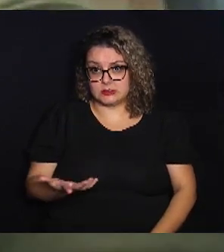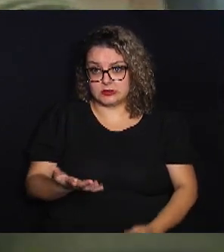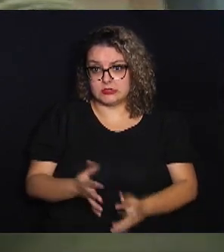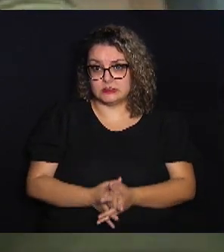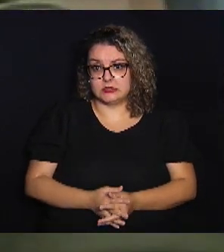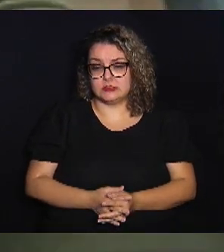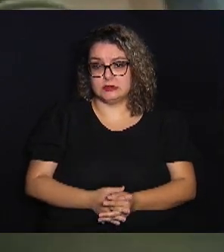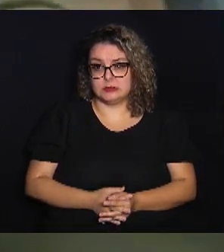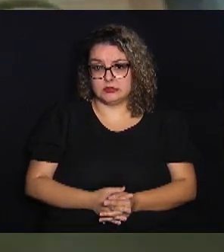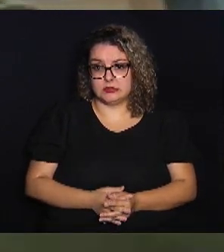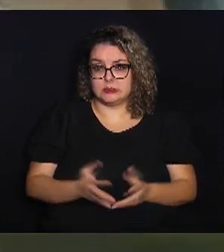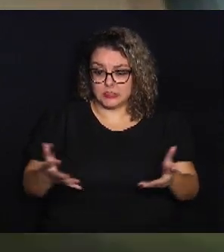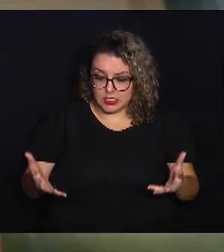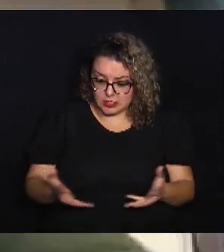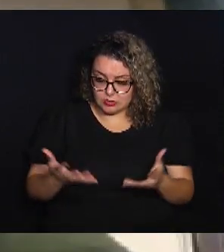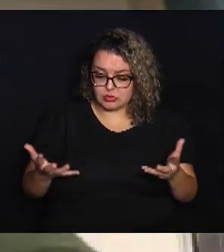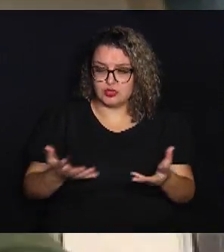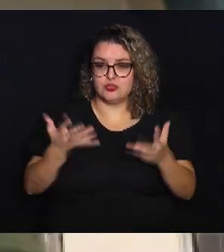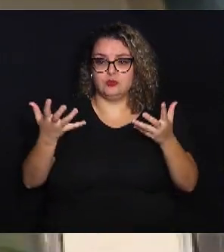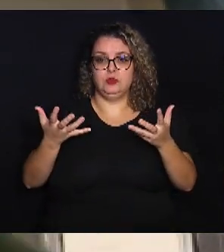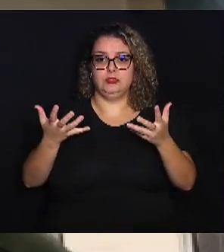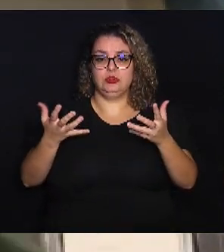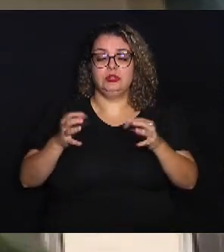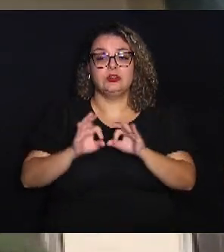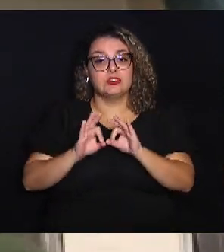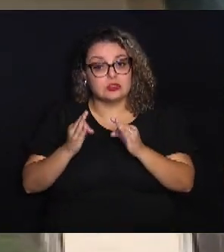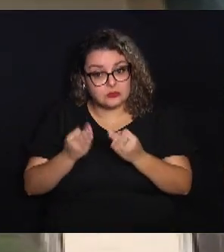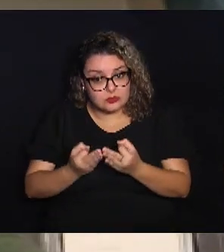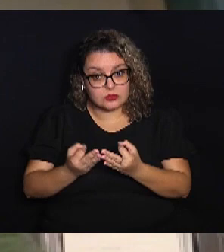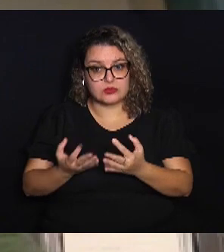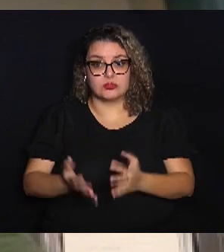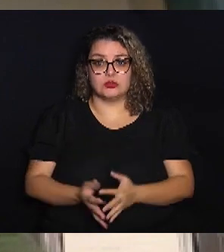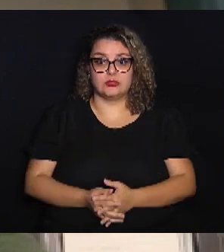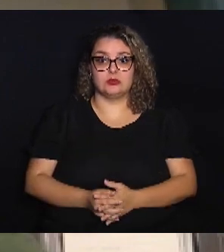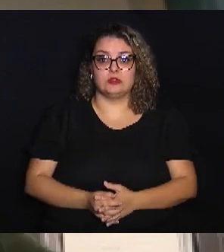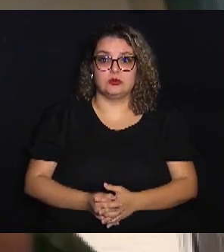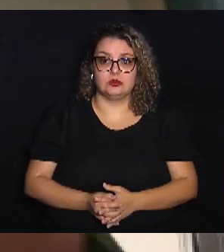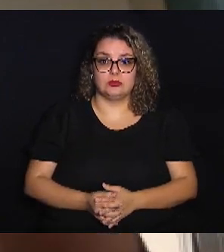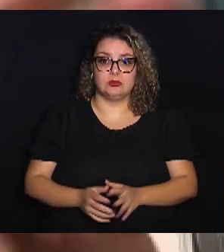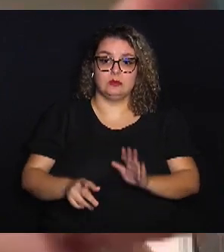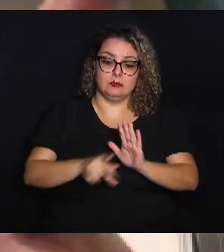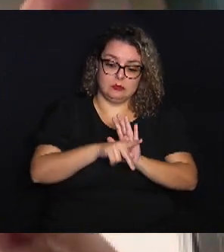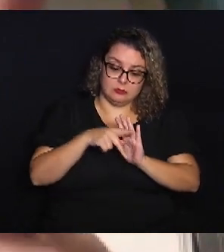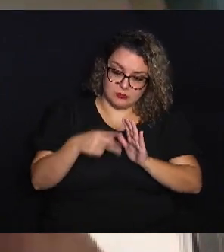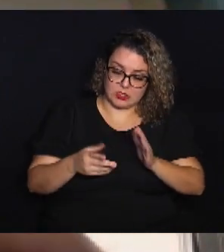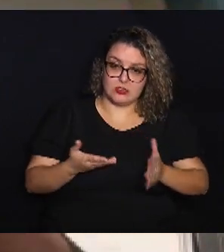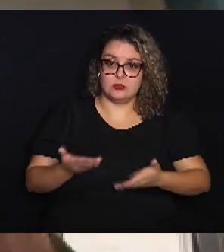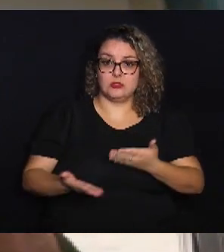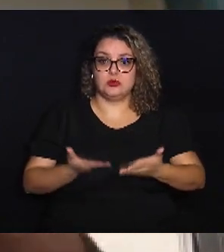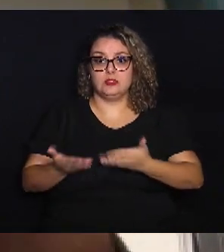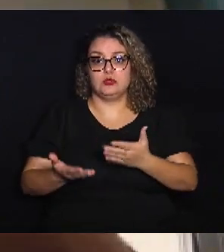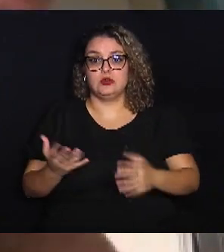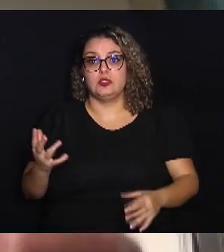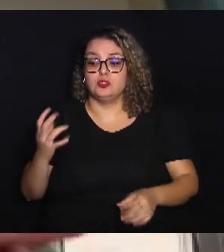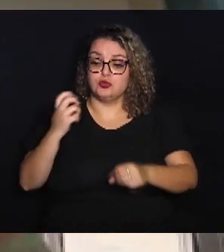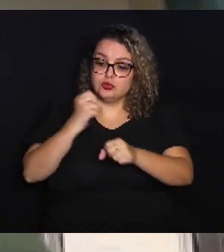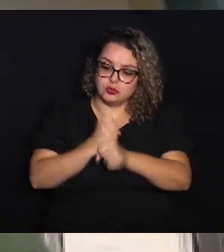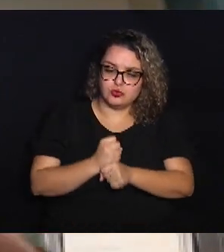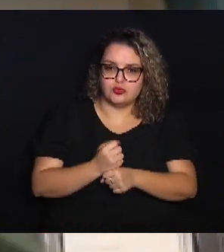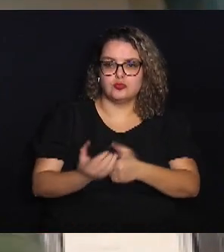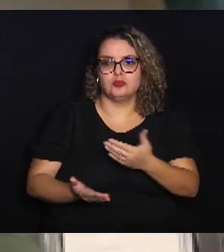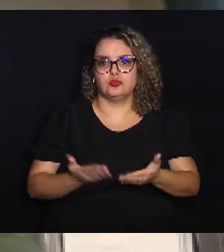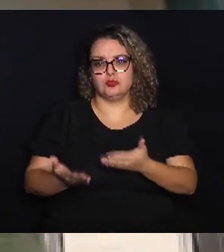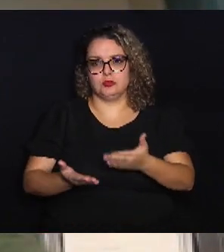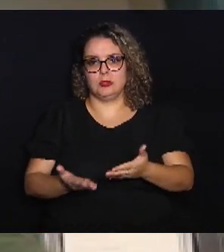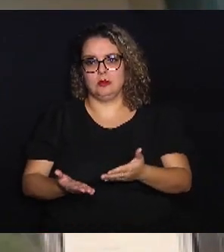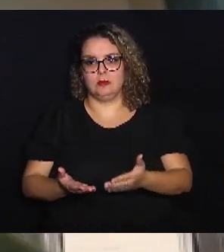estimular que as famílias se tornem parte do tratamento, integrantes